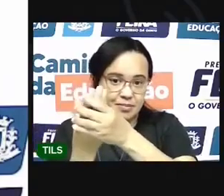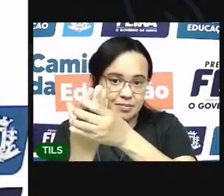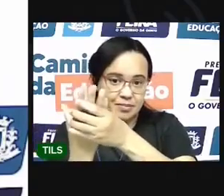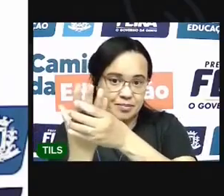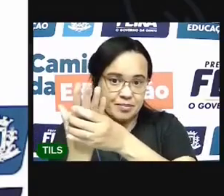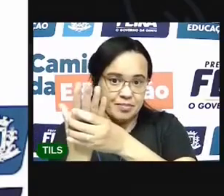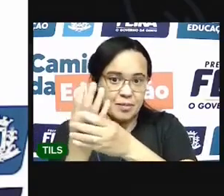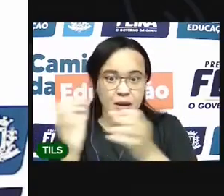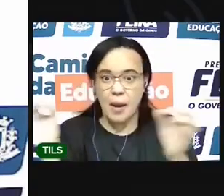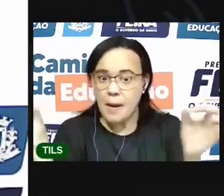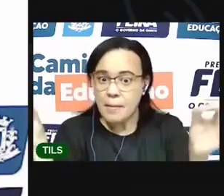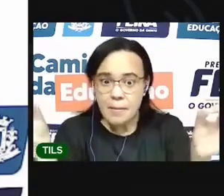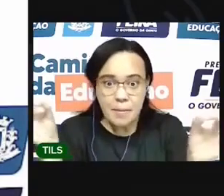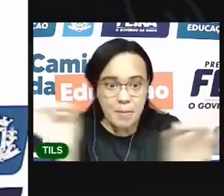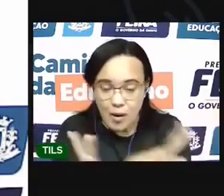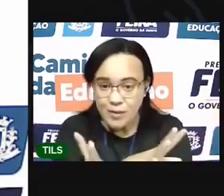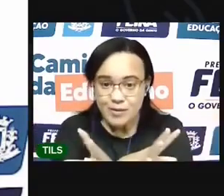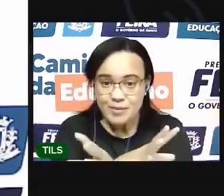barquinho pronto